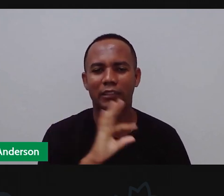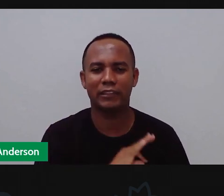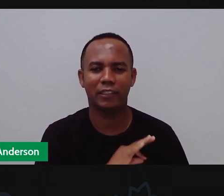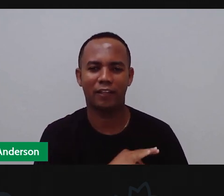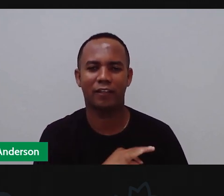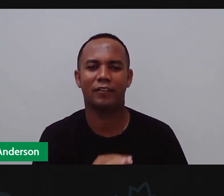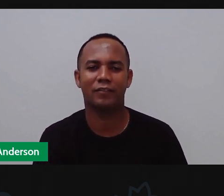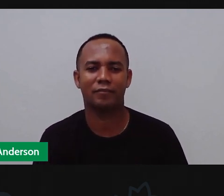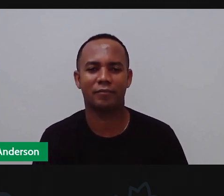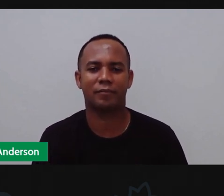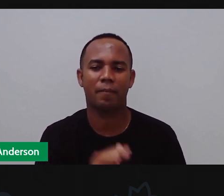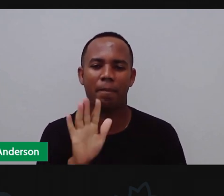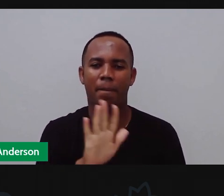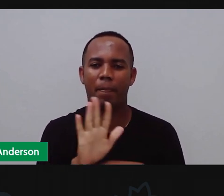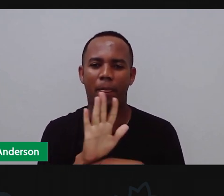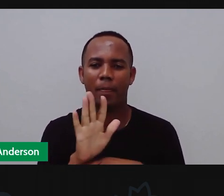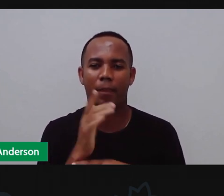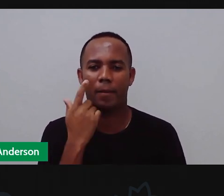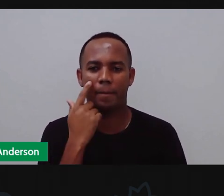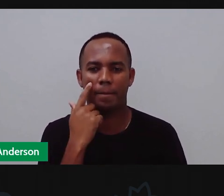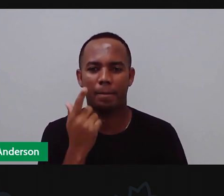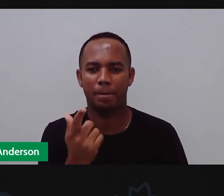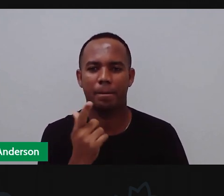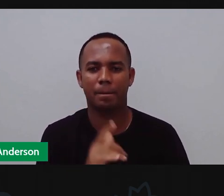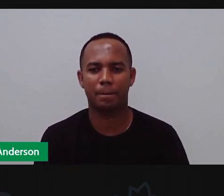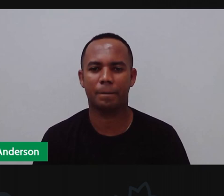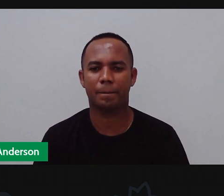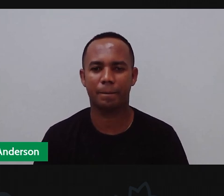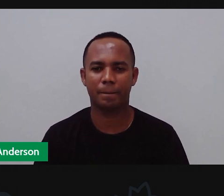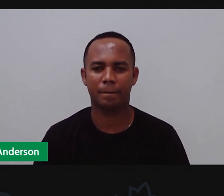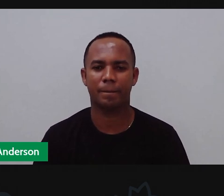Deixa eu abrir o slide aqui pra gente começar a nossa aula.